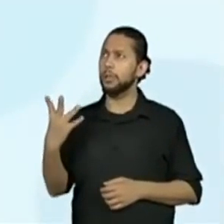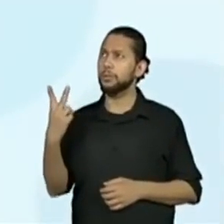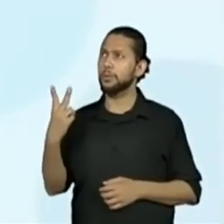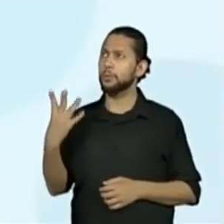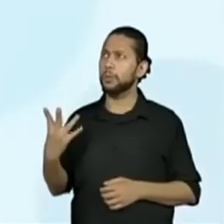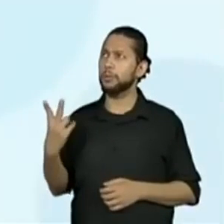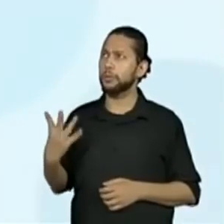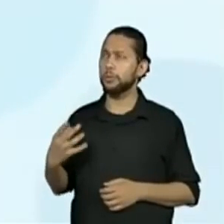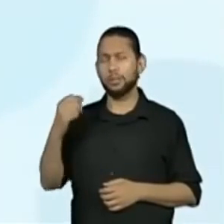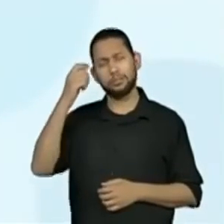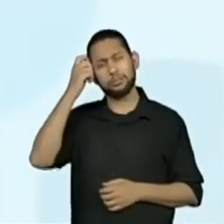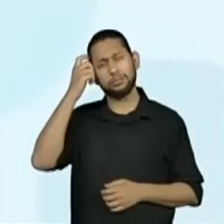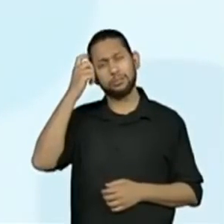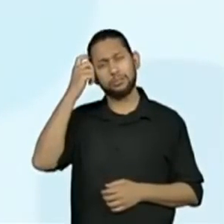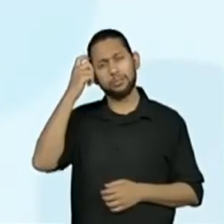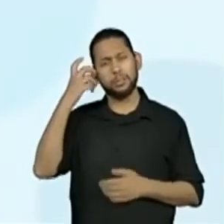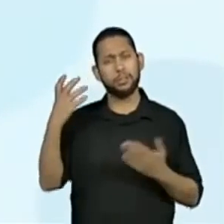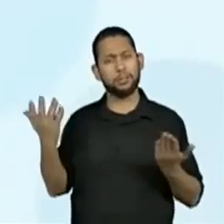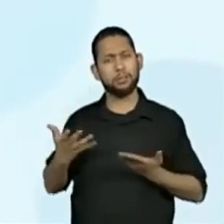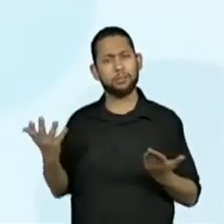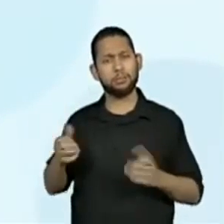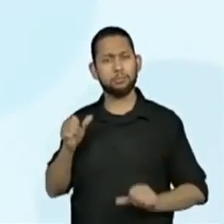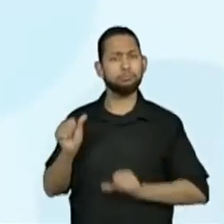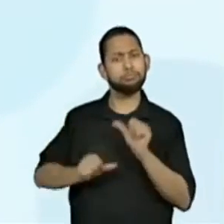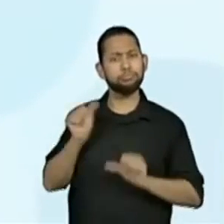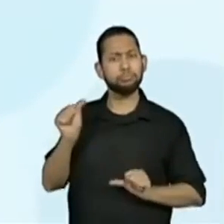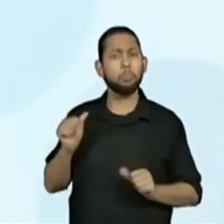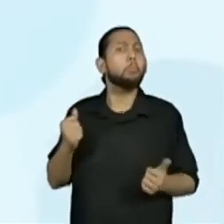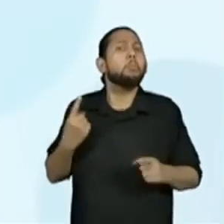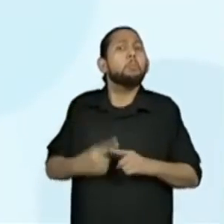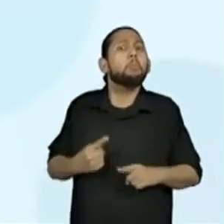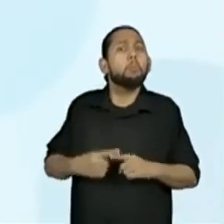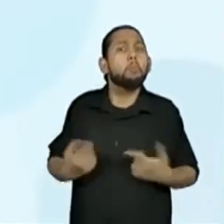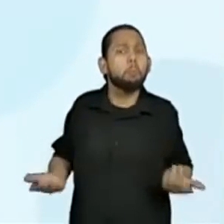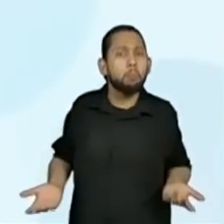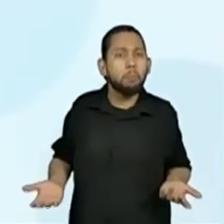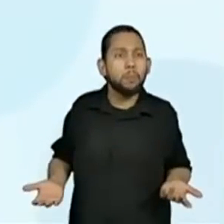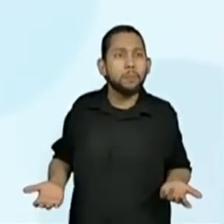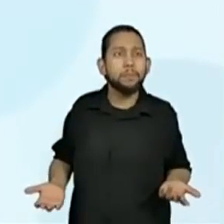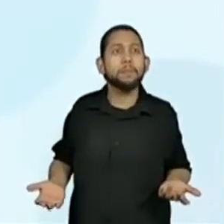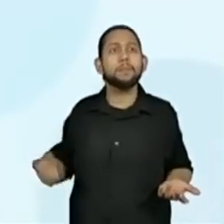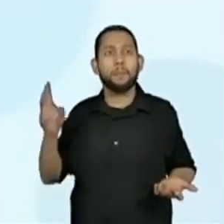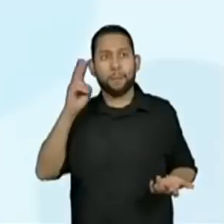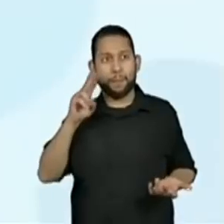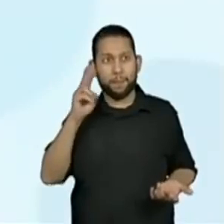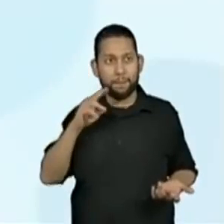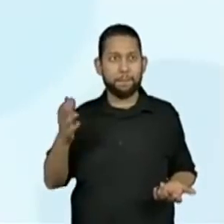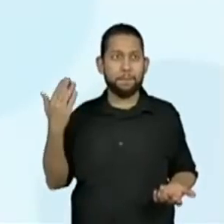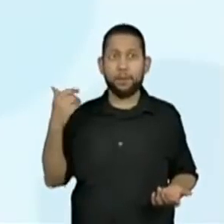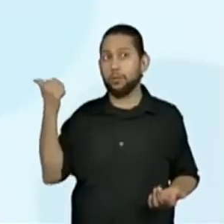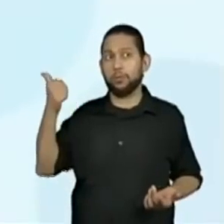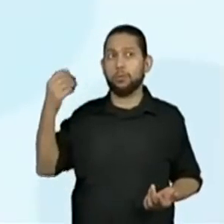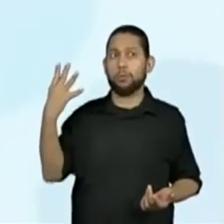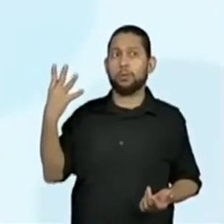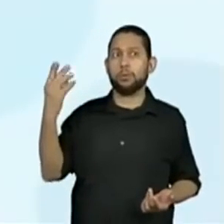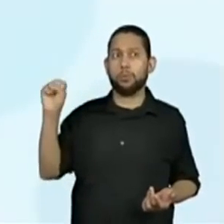qual era? Opa, mas aí é com a caneta, não é? Caneta preta. Deu 48.